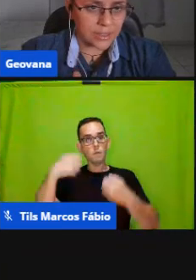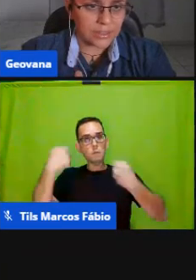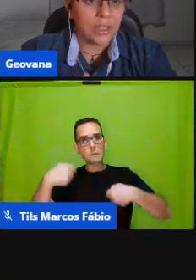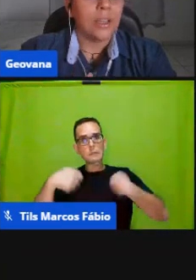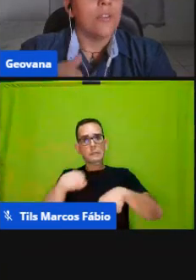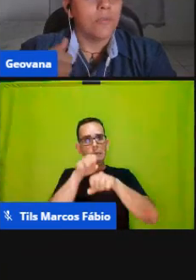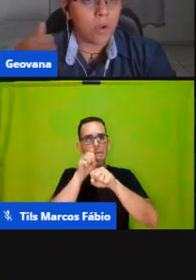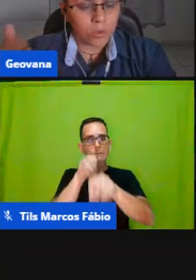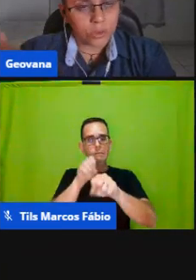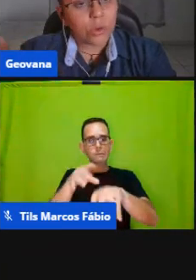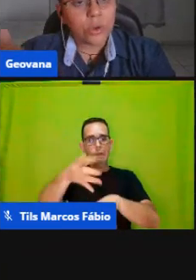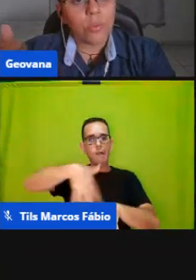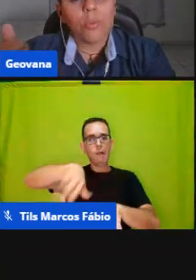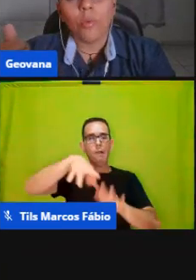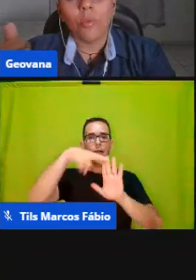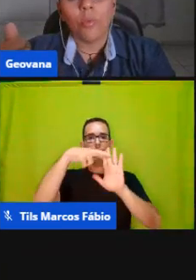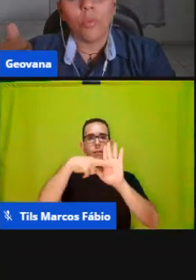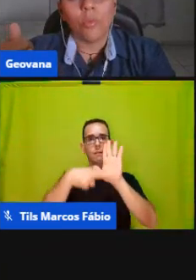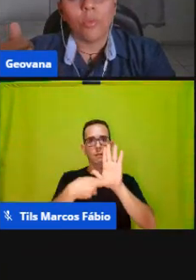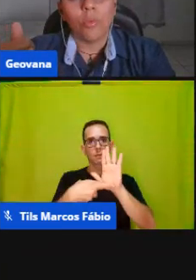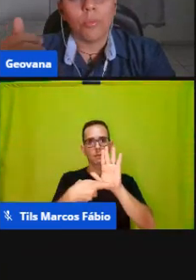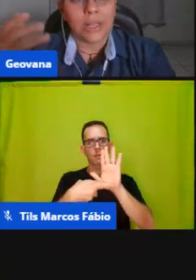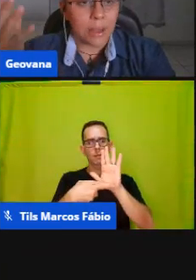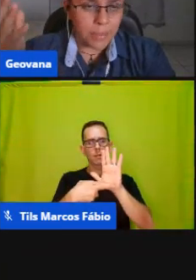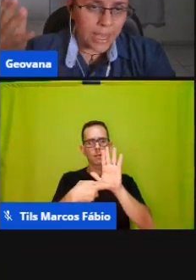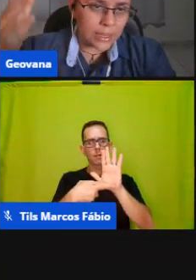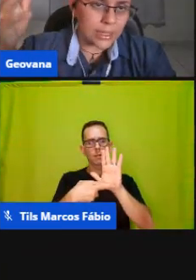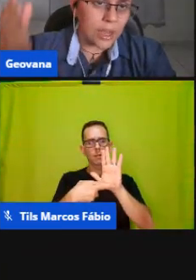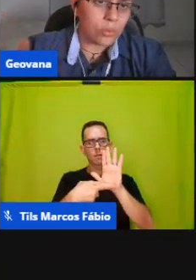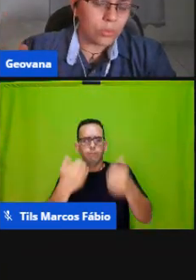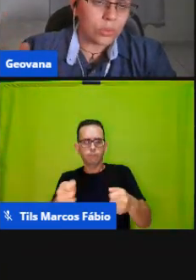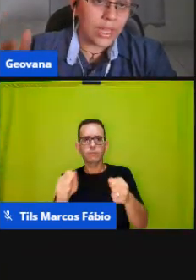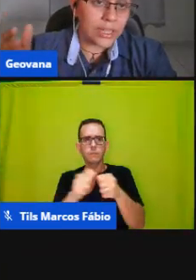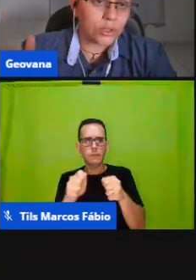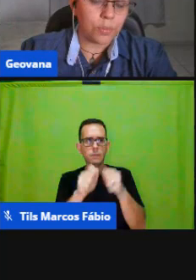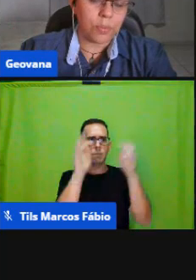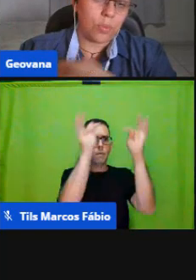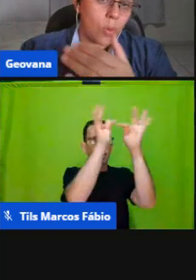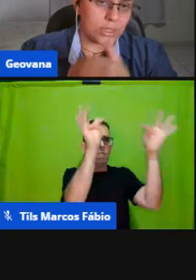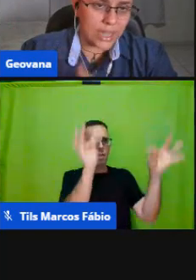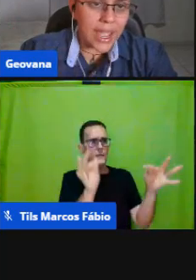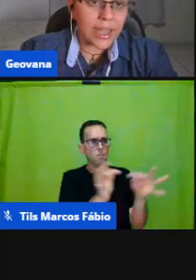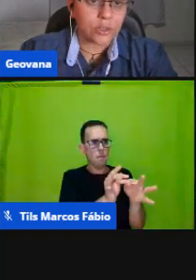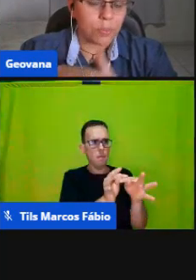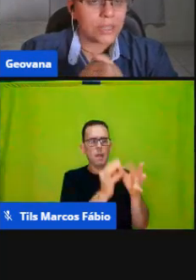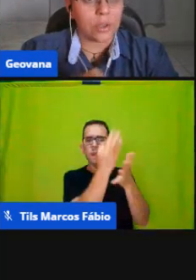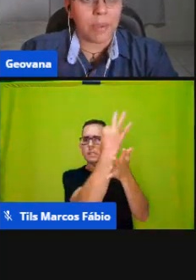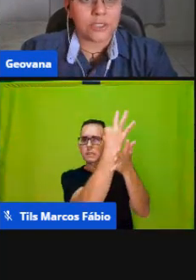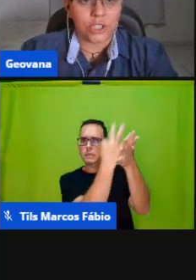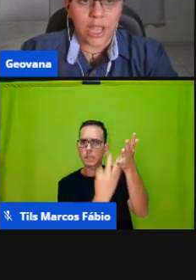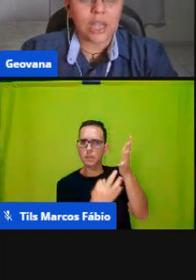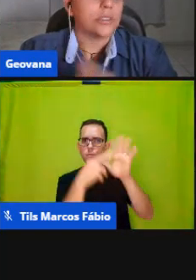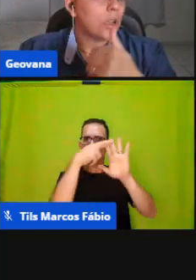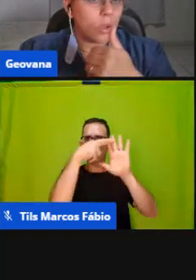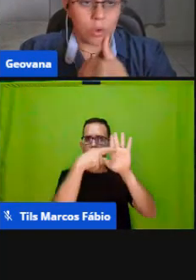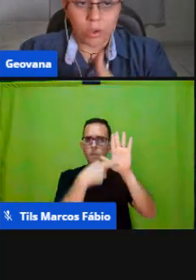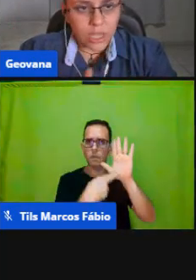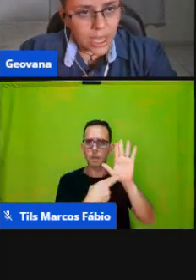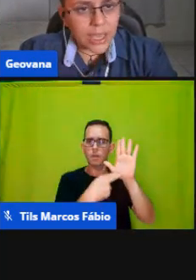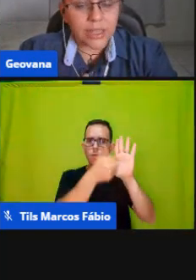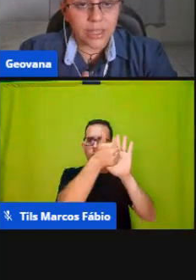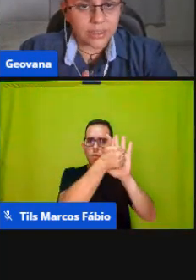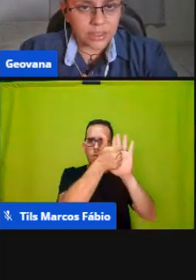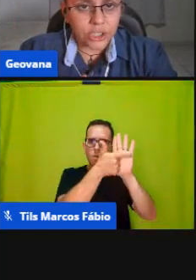essas regras vou construir uma tabela um texto com as regras um passo a passo de regras